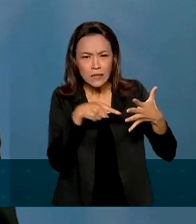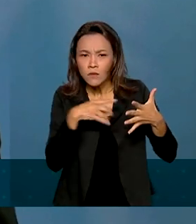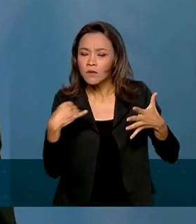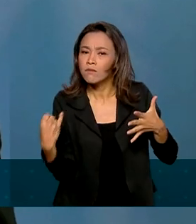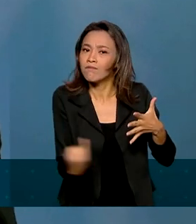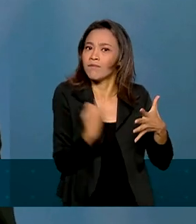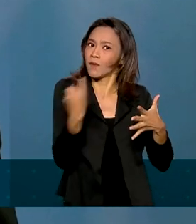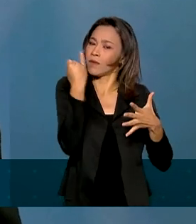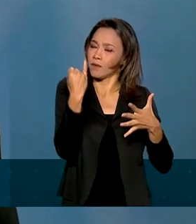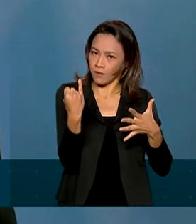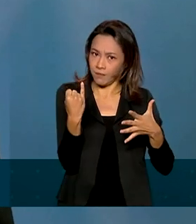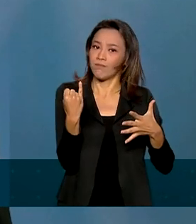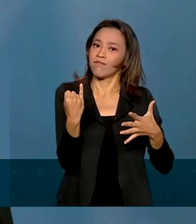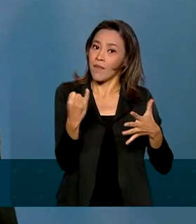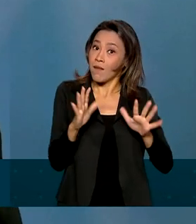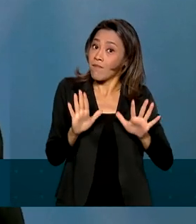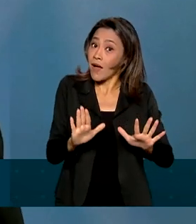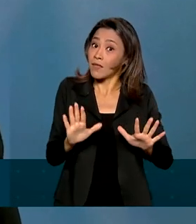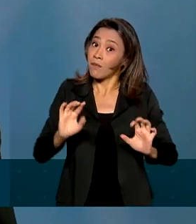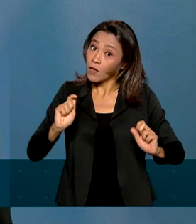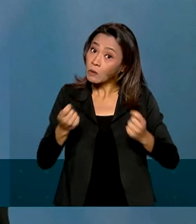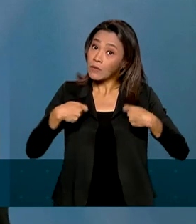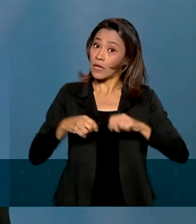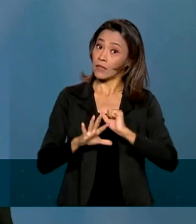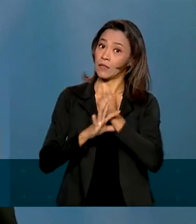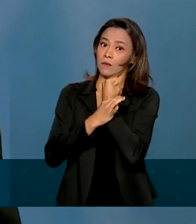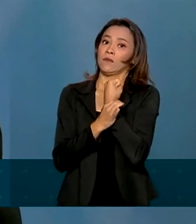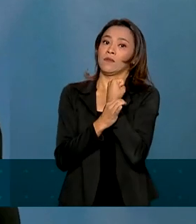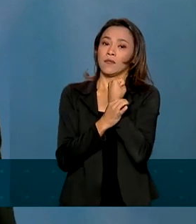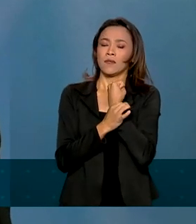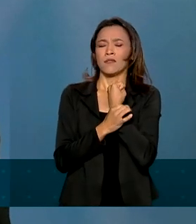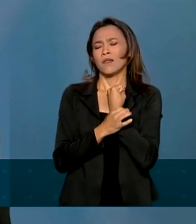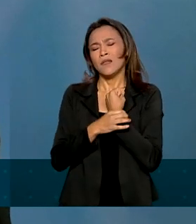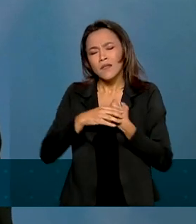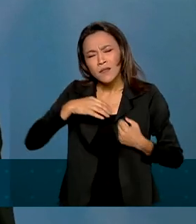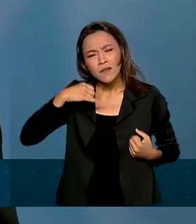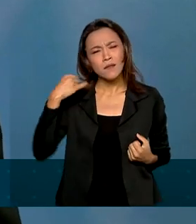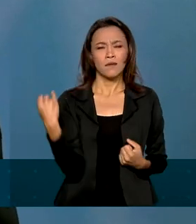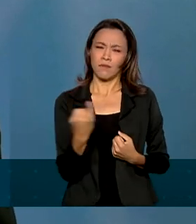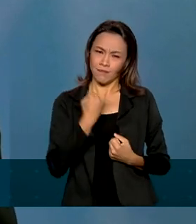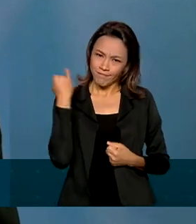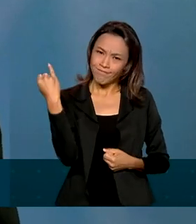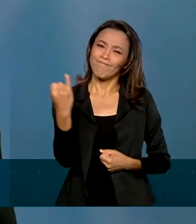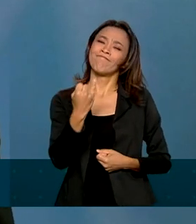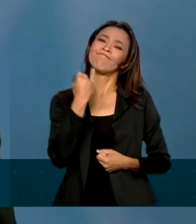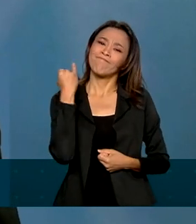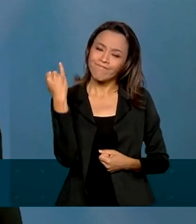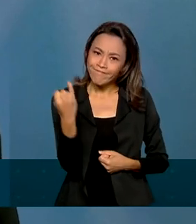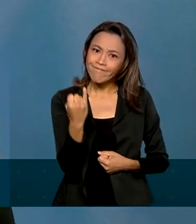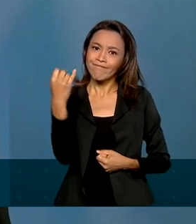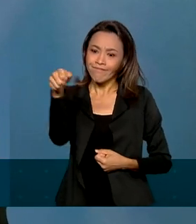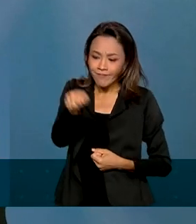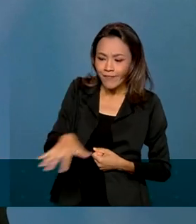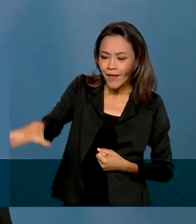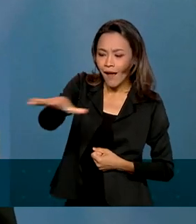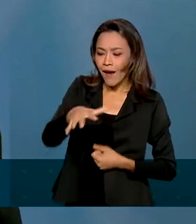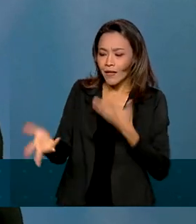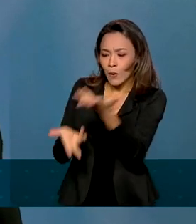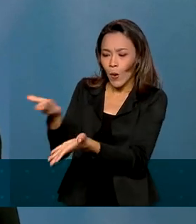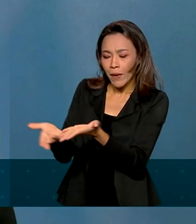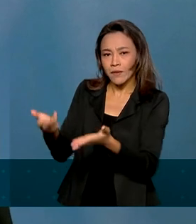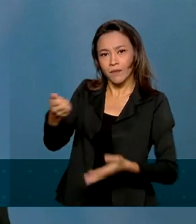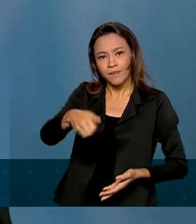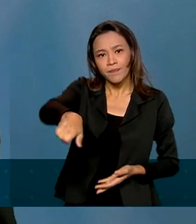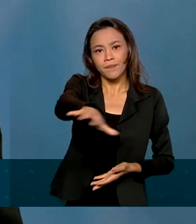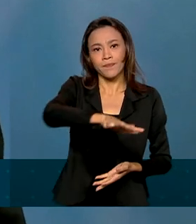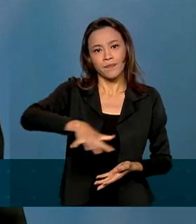mas para aumentar nossa segurança energética, é fundamental que, além dos setores do comércio, de